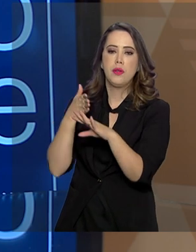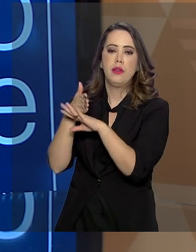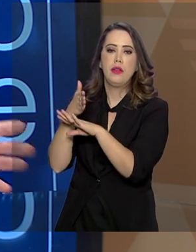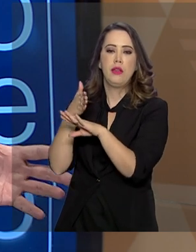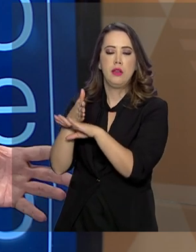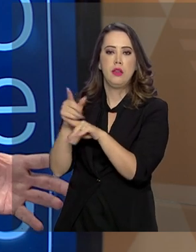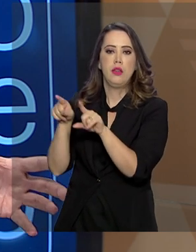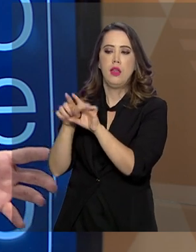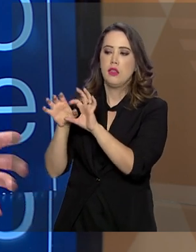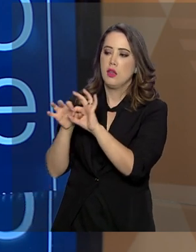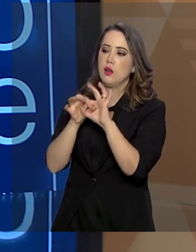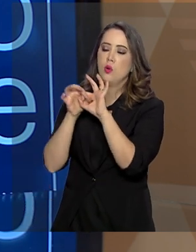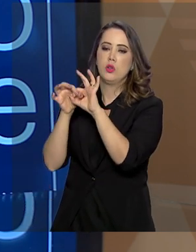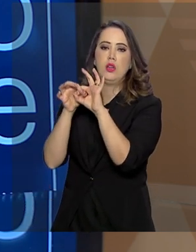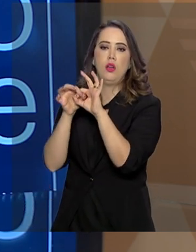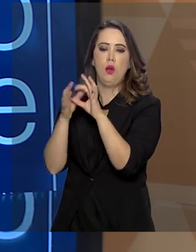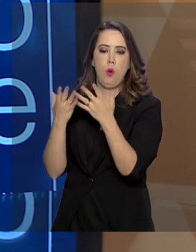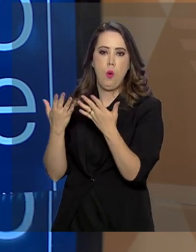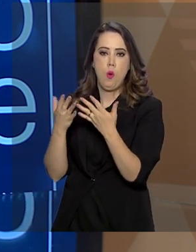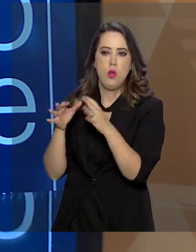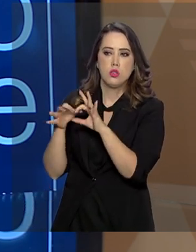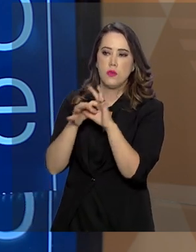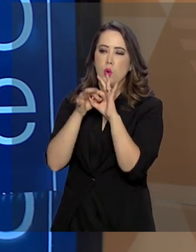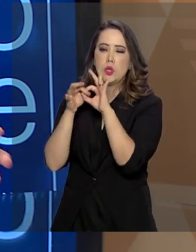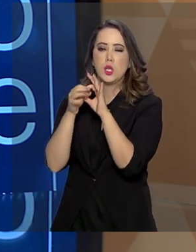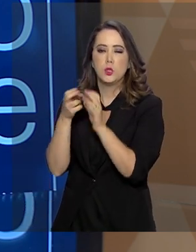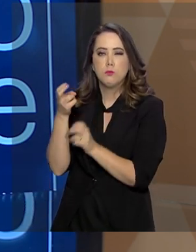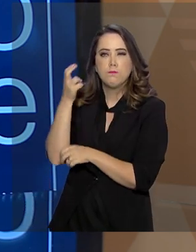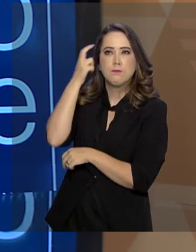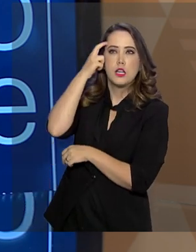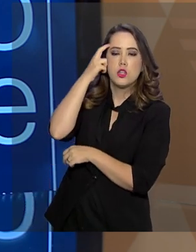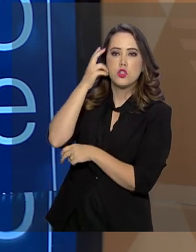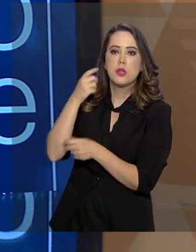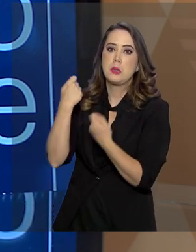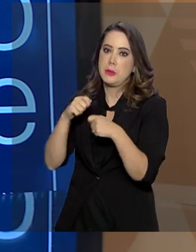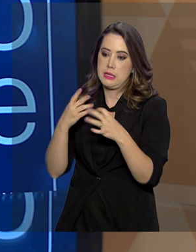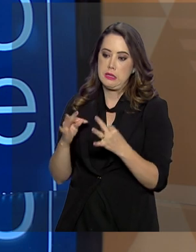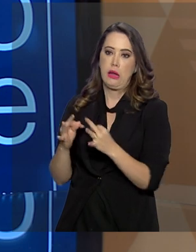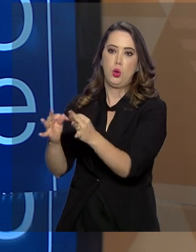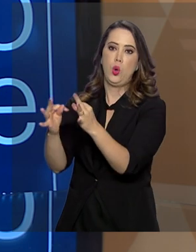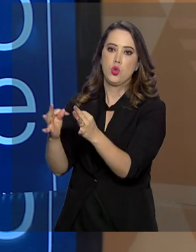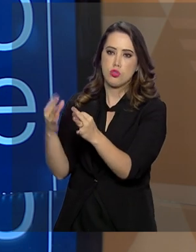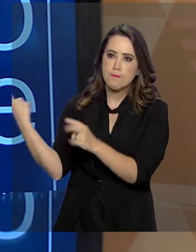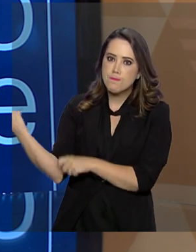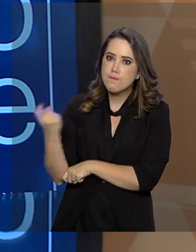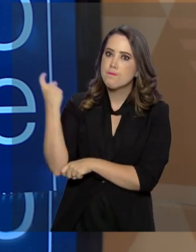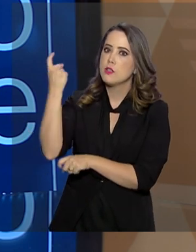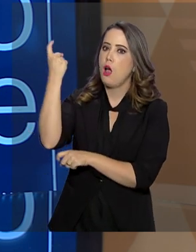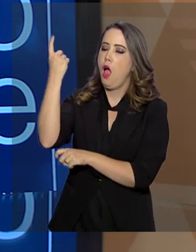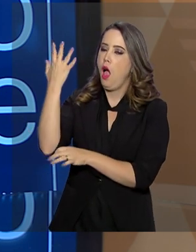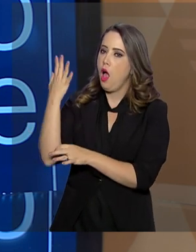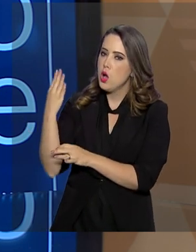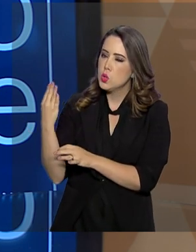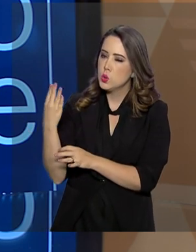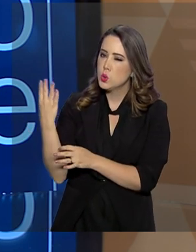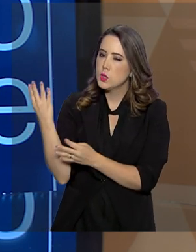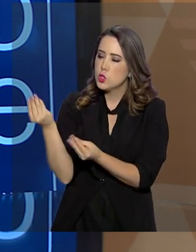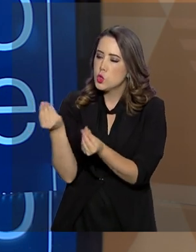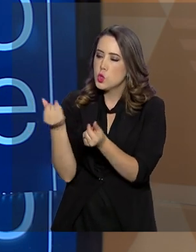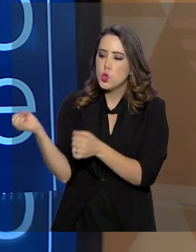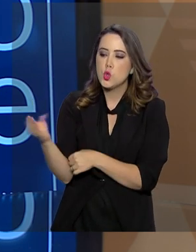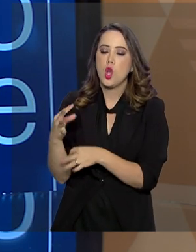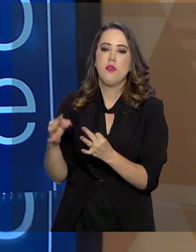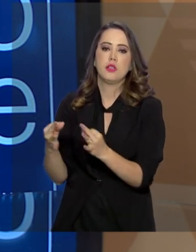gente fala de integração, fala um pouquinho de inteligência, mas tem que ter alta tecnologia também nesse monitoramento da fronteira.